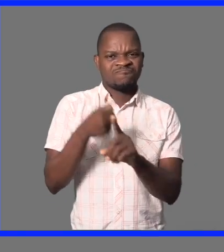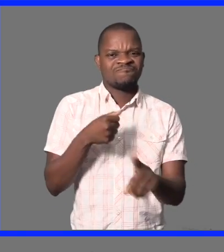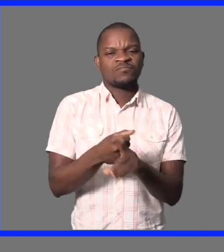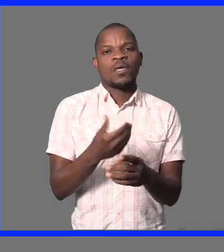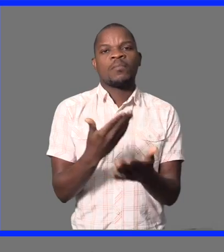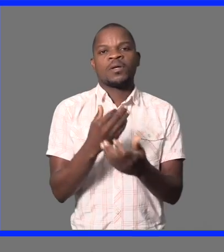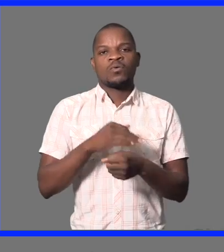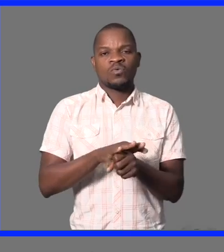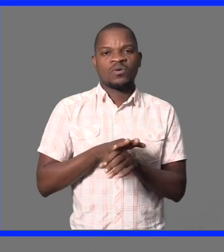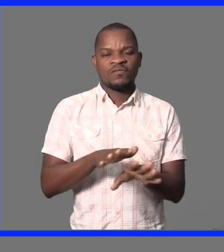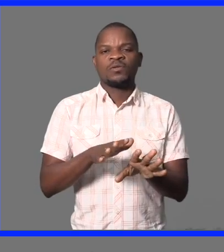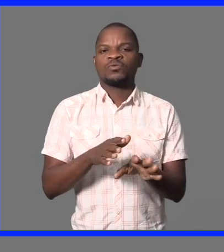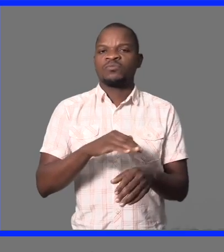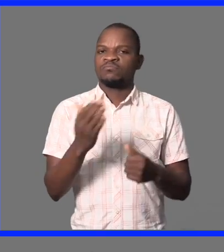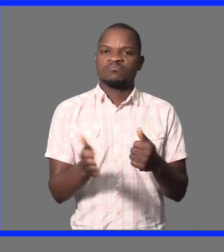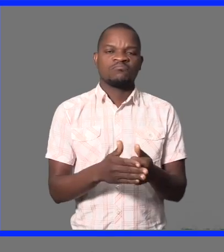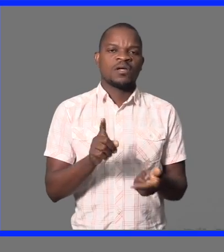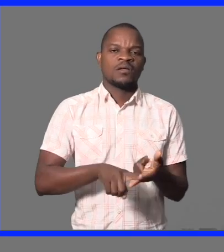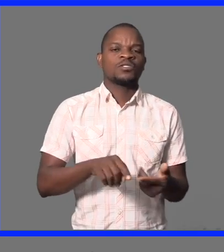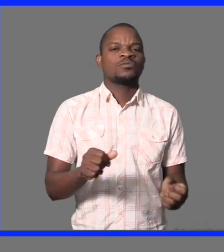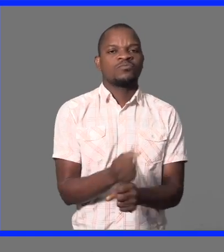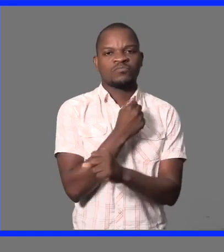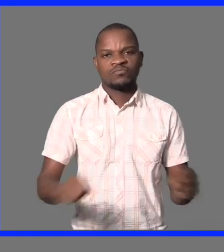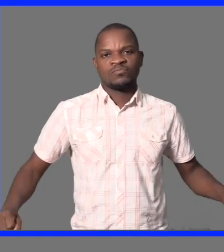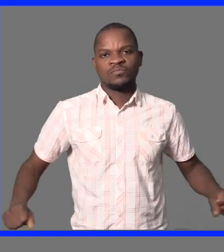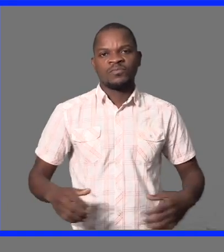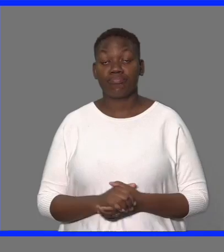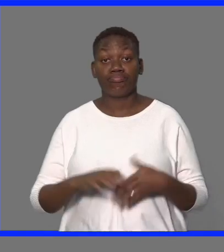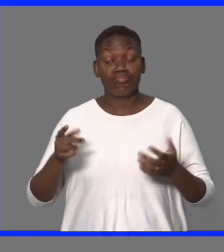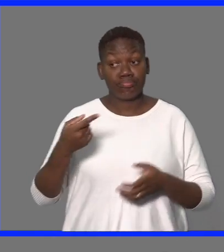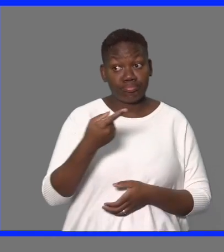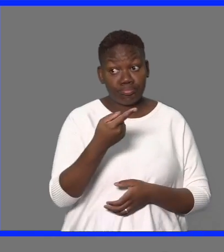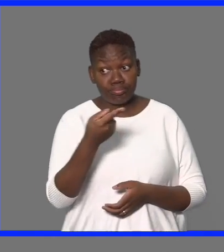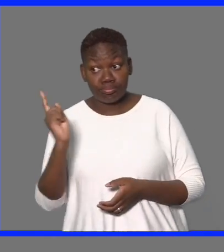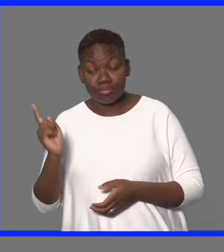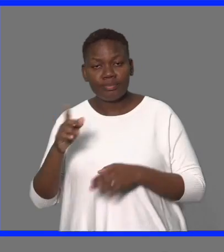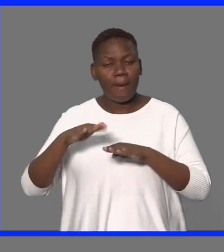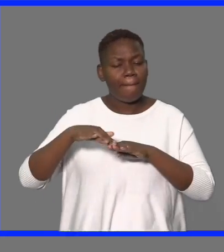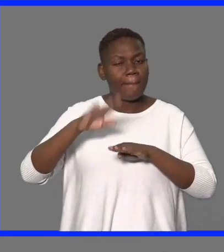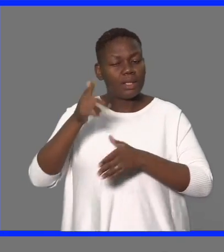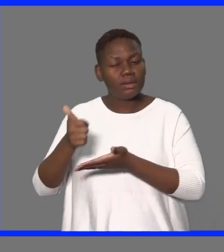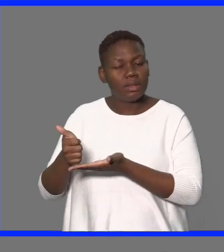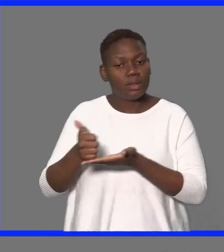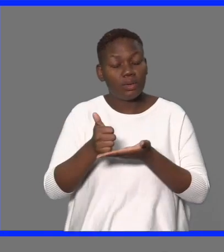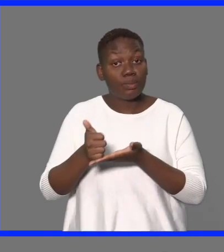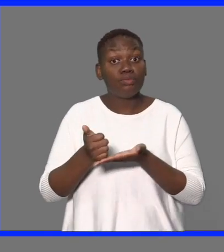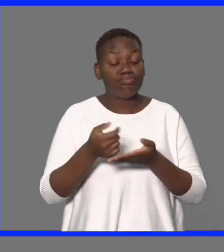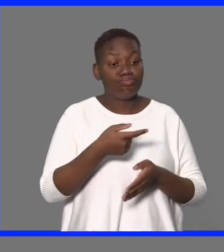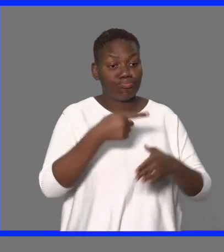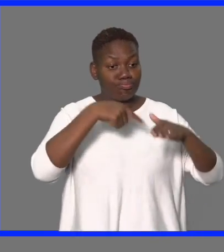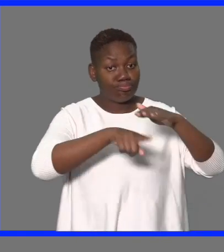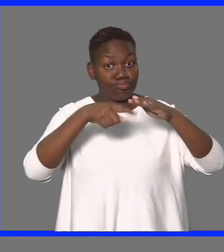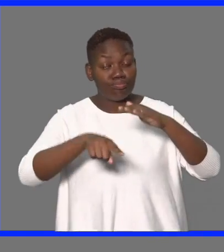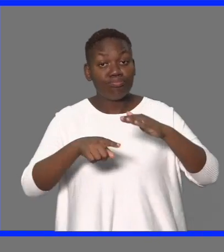estamos a embater para que o coronavírus não saia de Gorongosa. Os beneficiários louvaram a iniciativa e